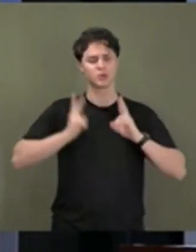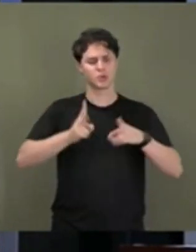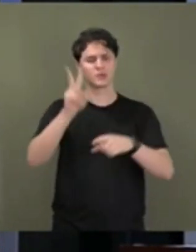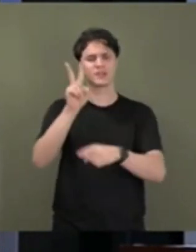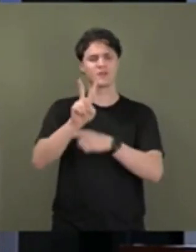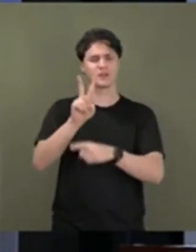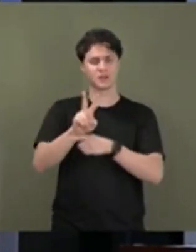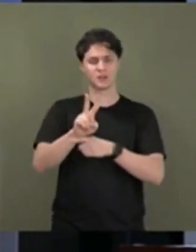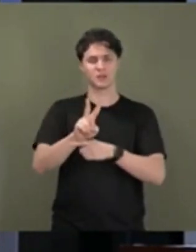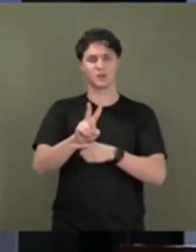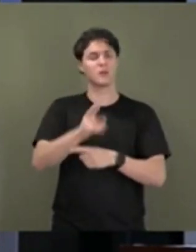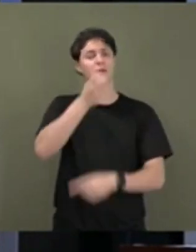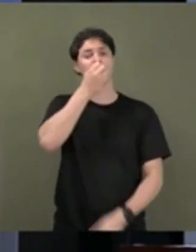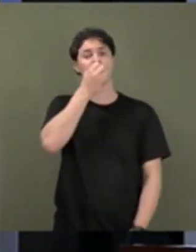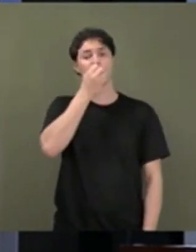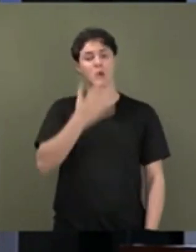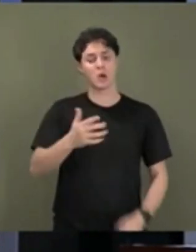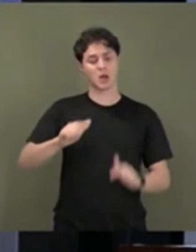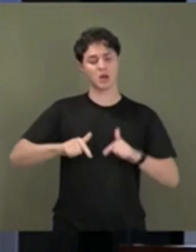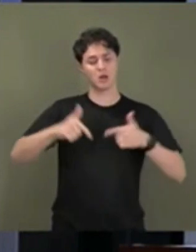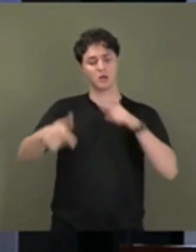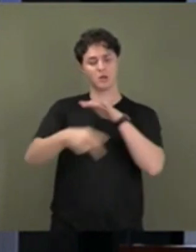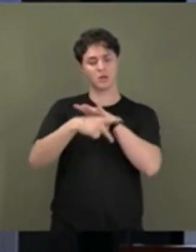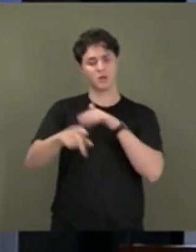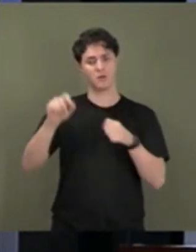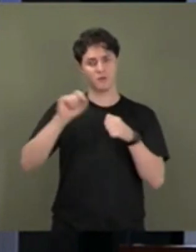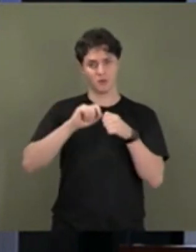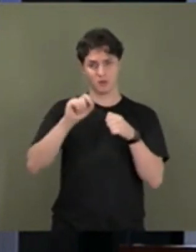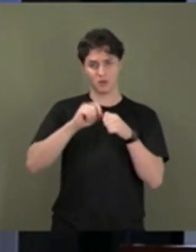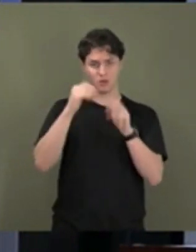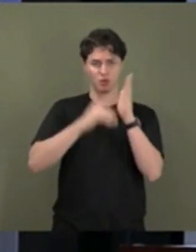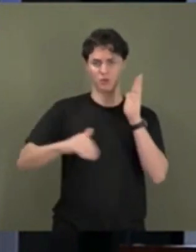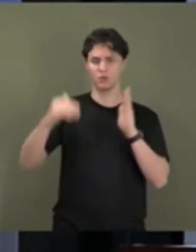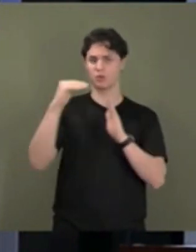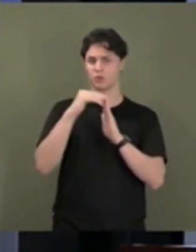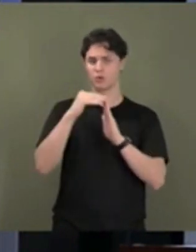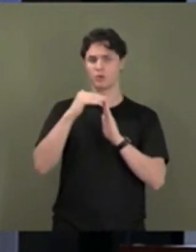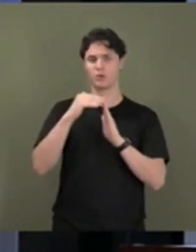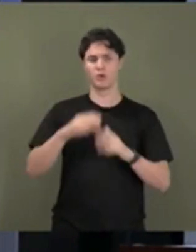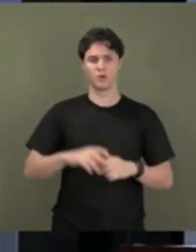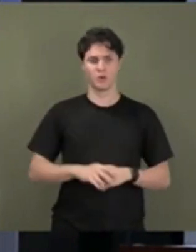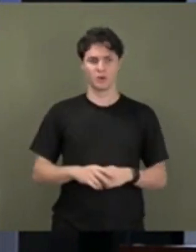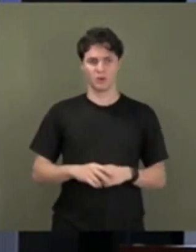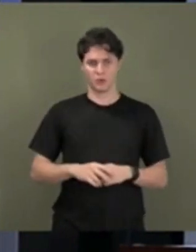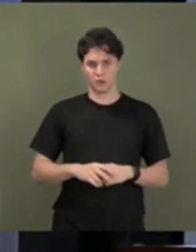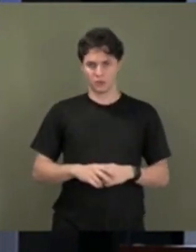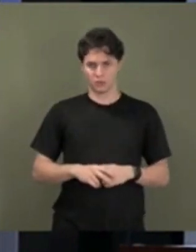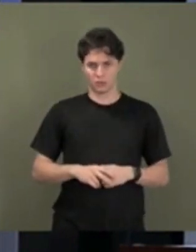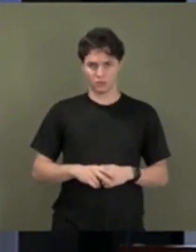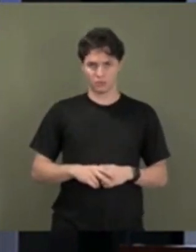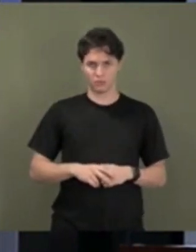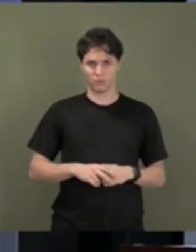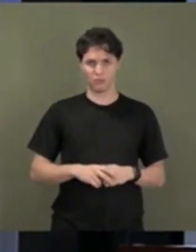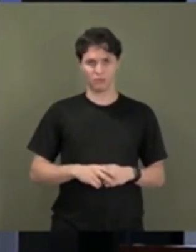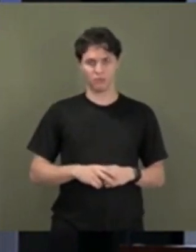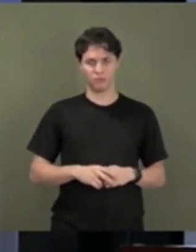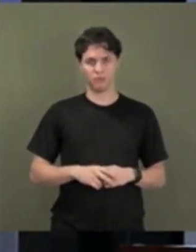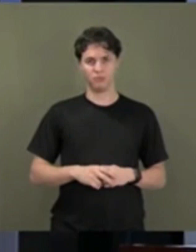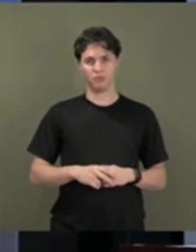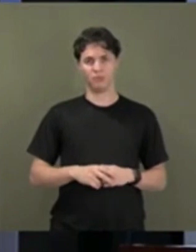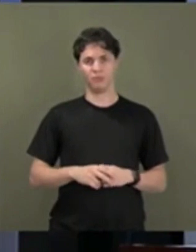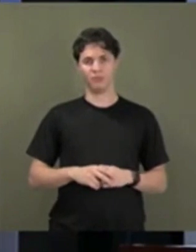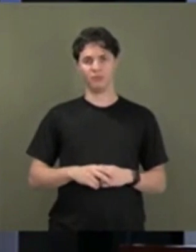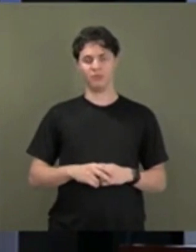os bons feitos que são realizados por todos os sentidos